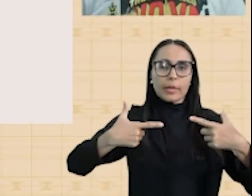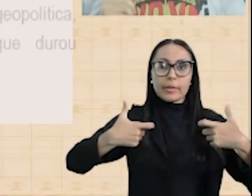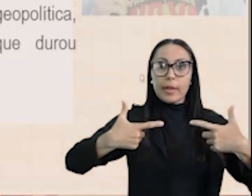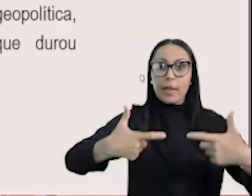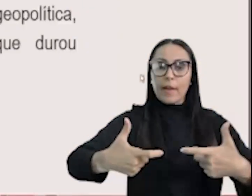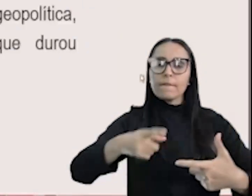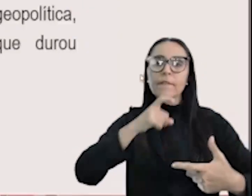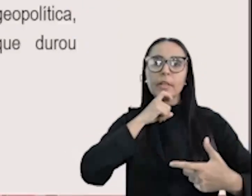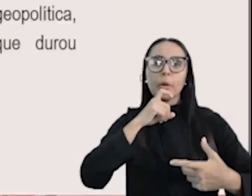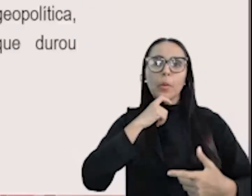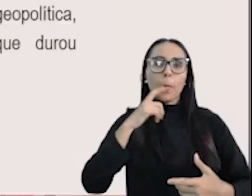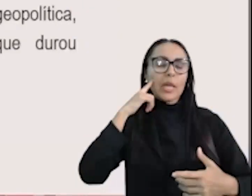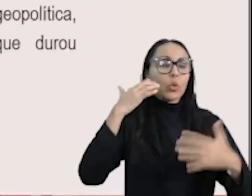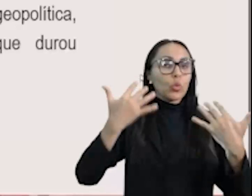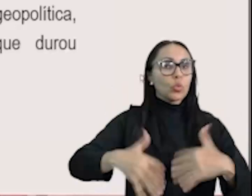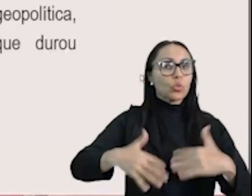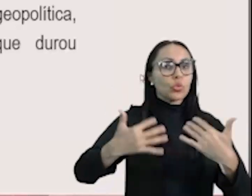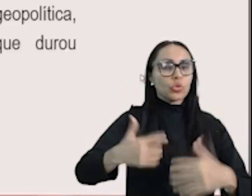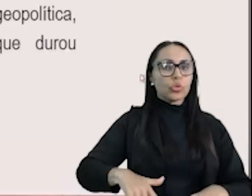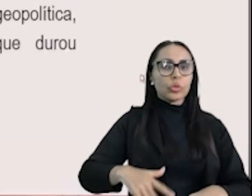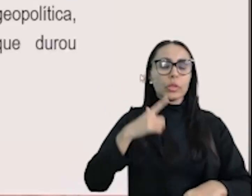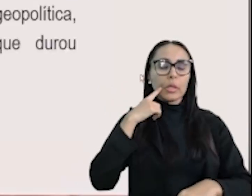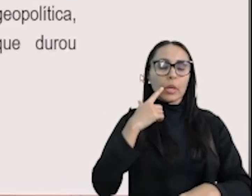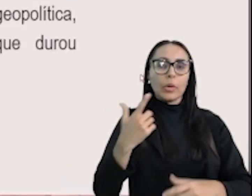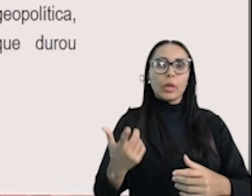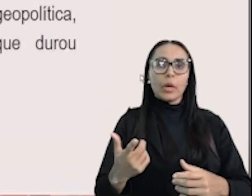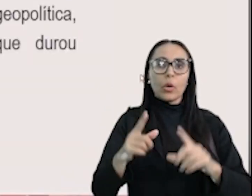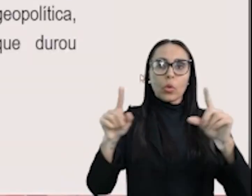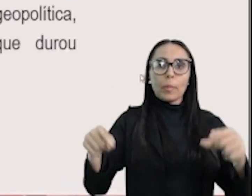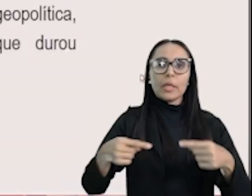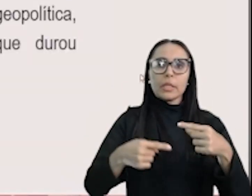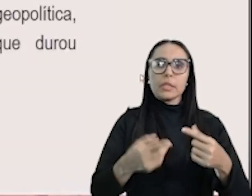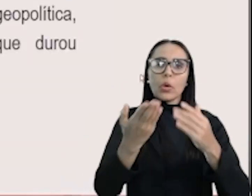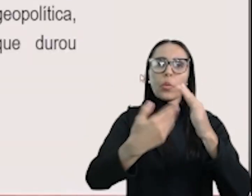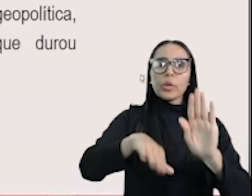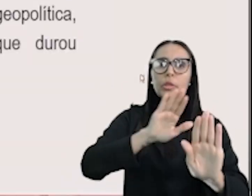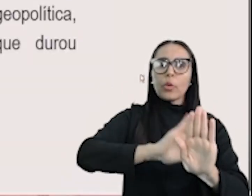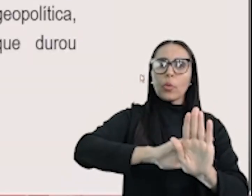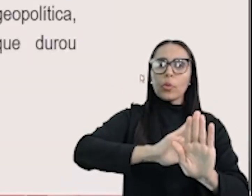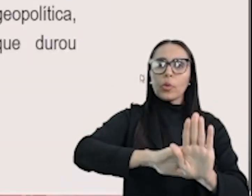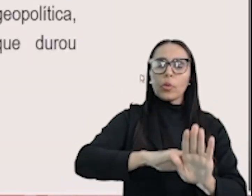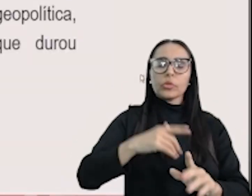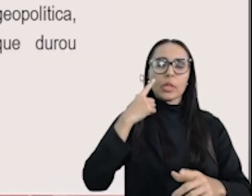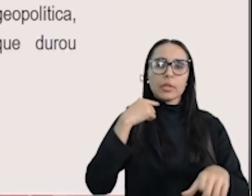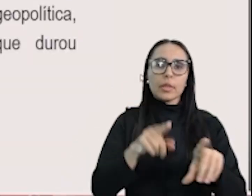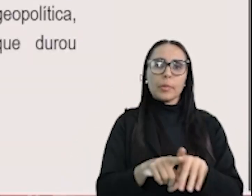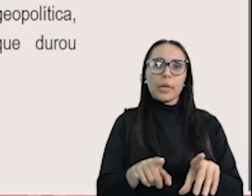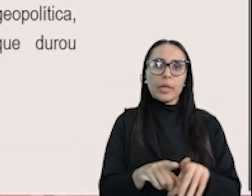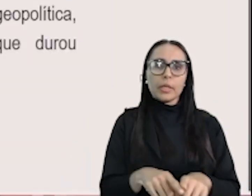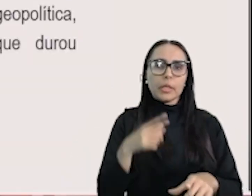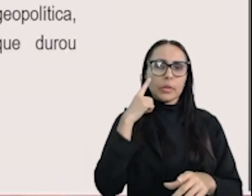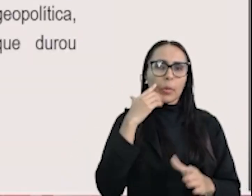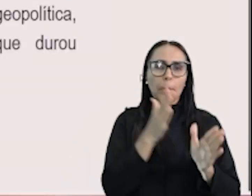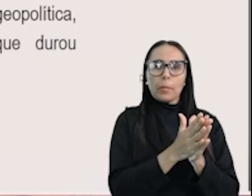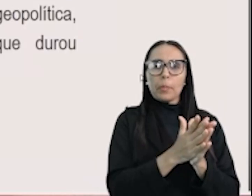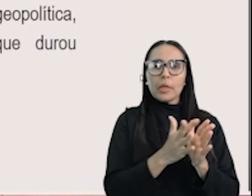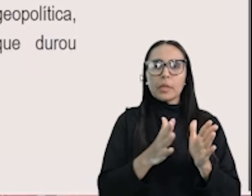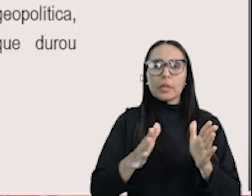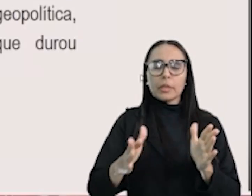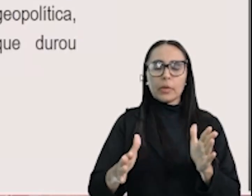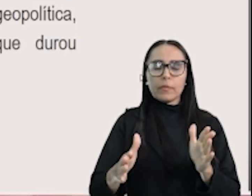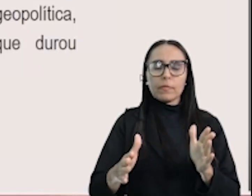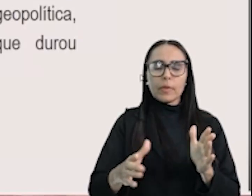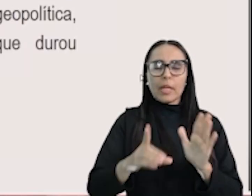um período de tensão geopolítica, competição ideológica, corrida armamentista que durou por